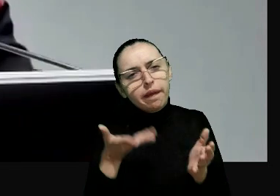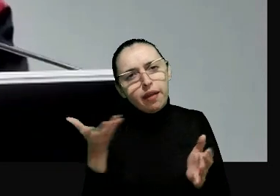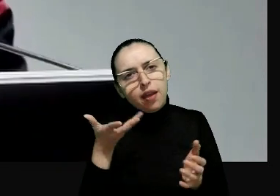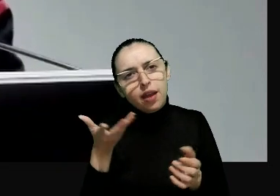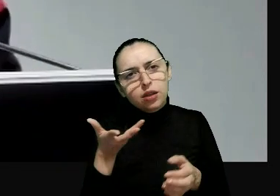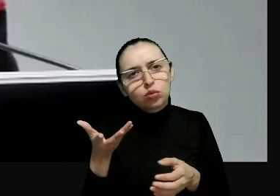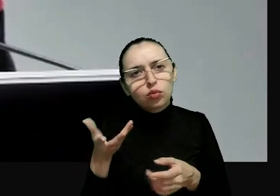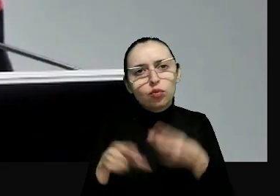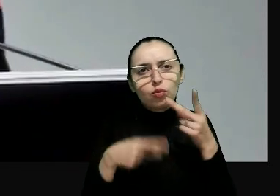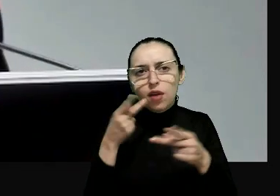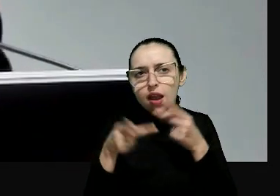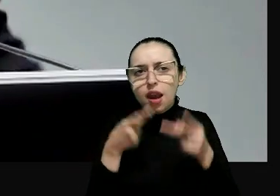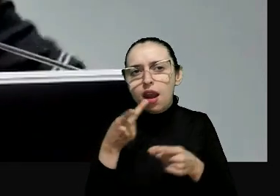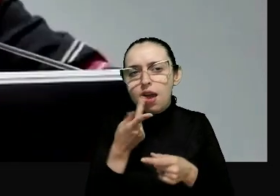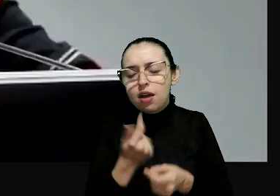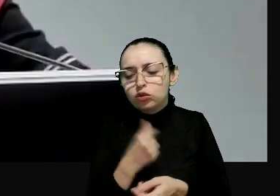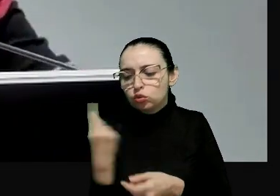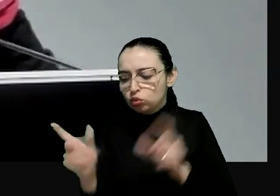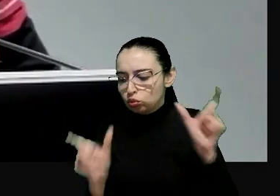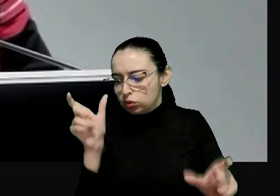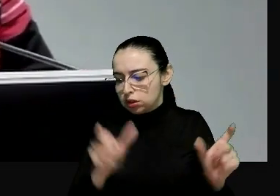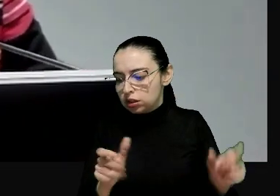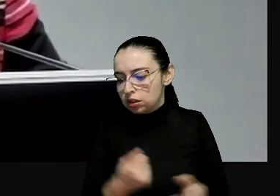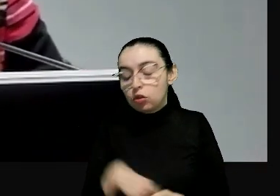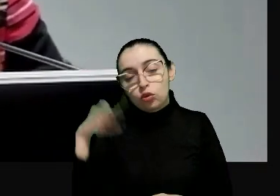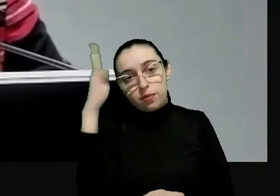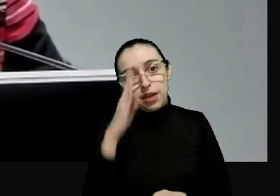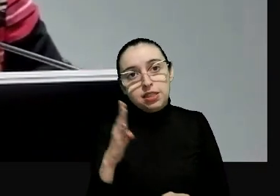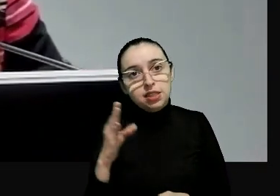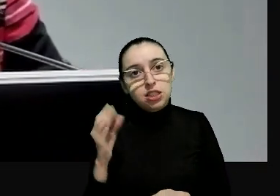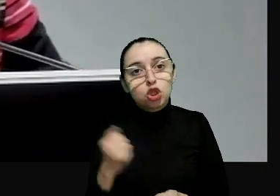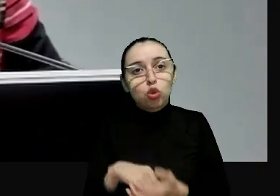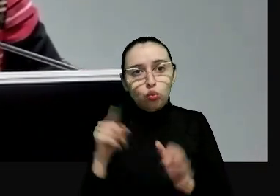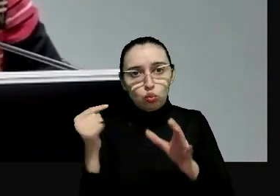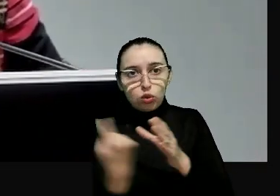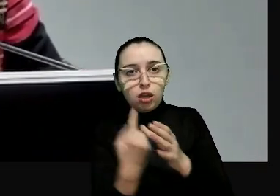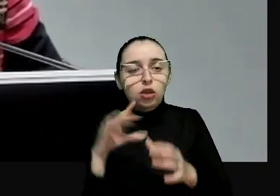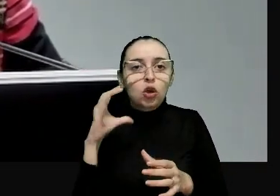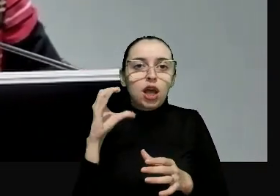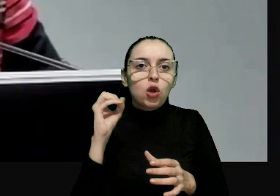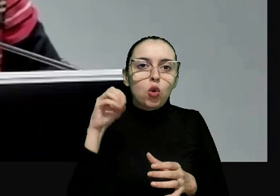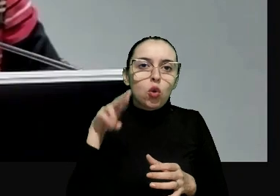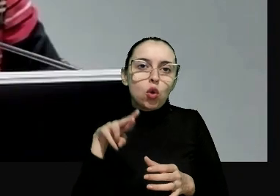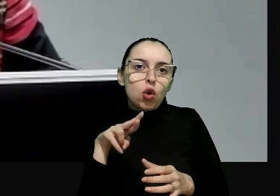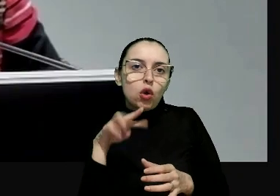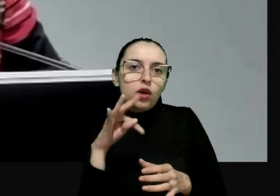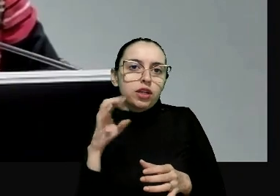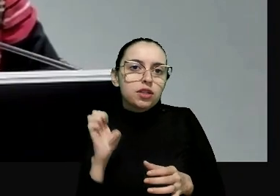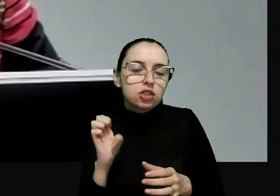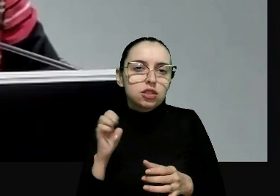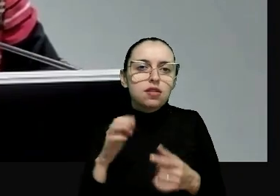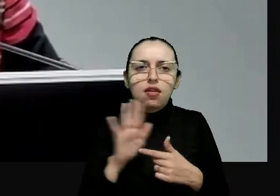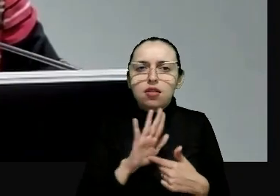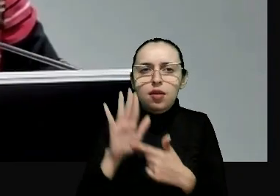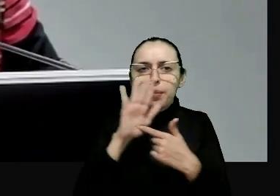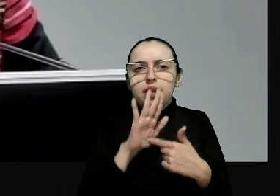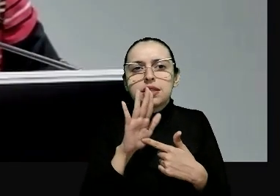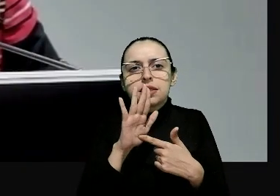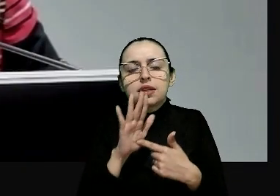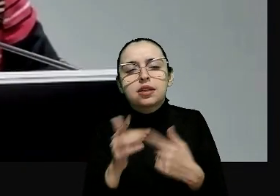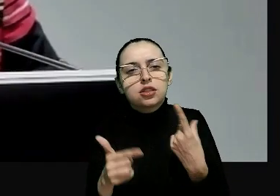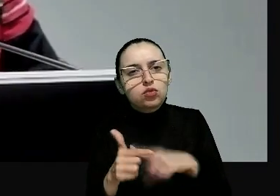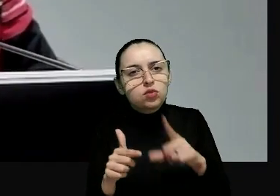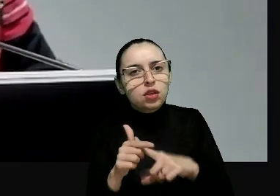percorrer com todos e todas o passivo do Brasil na Corte, porque o nosso passivo revela esses desafios